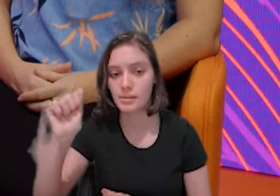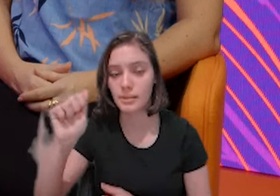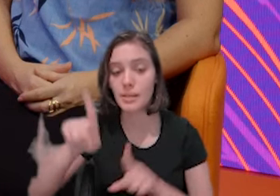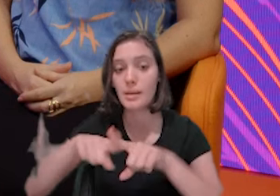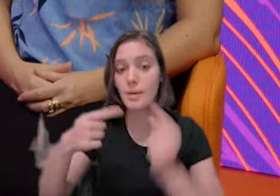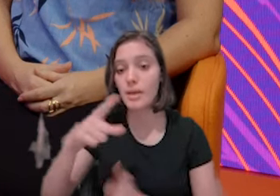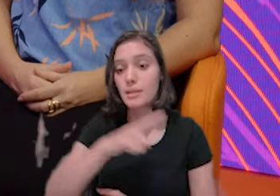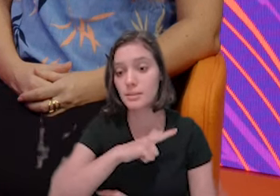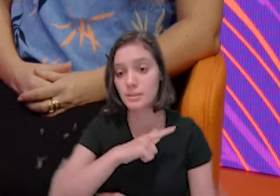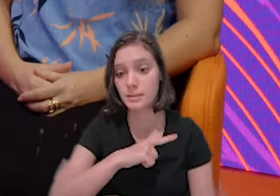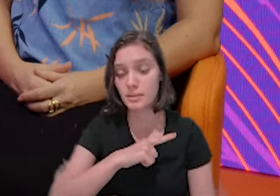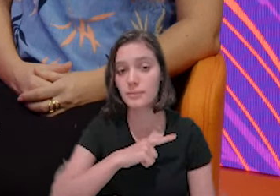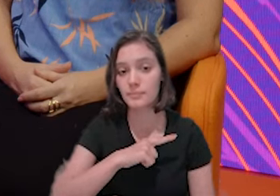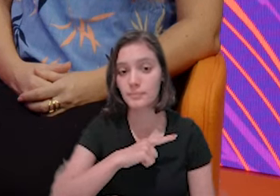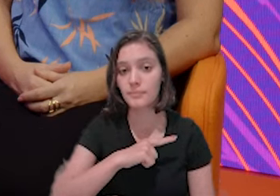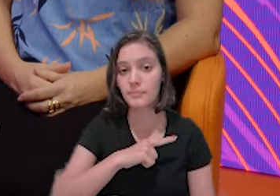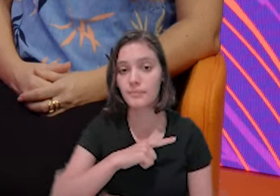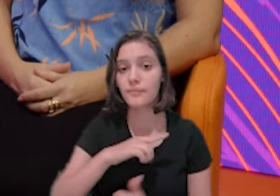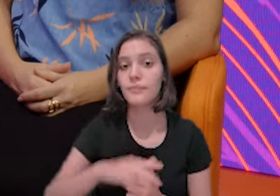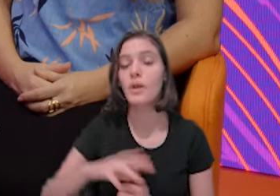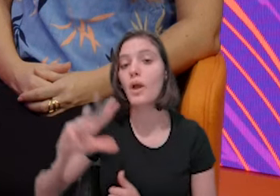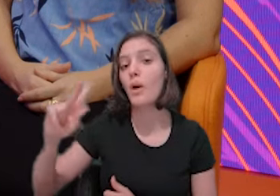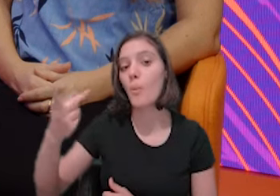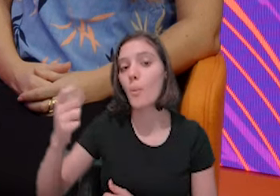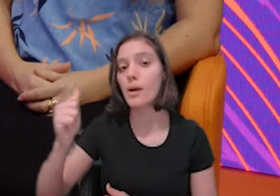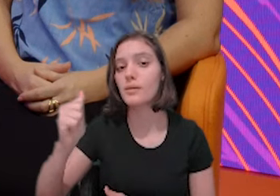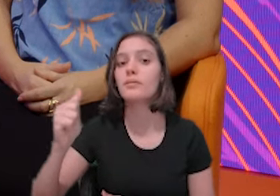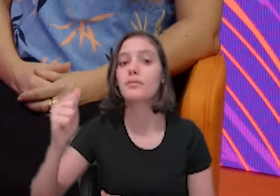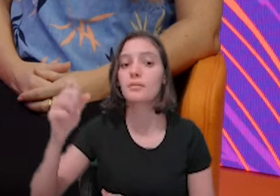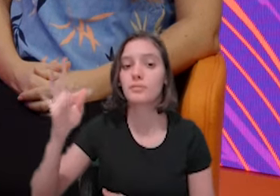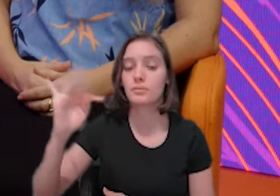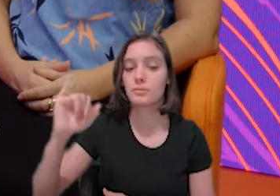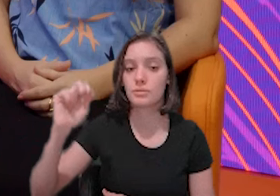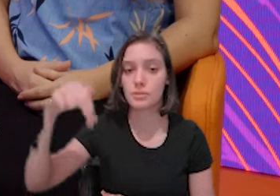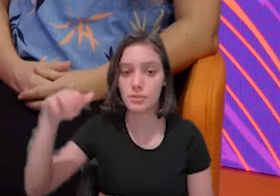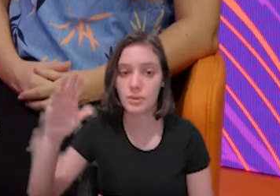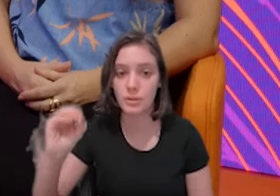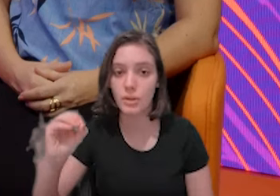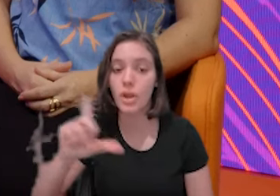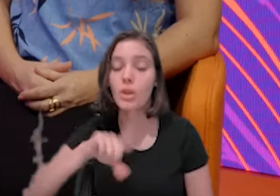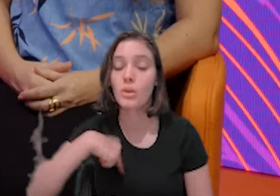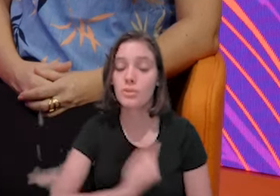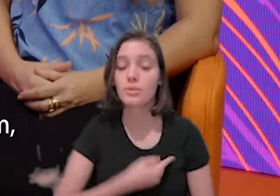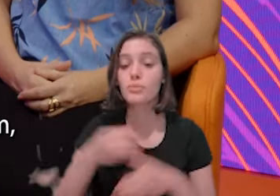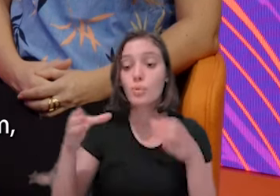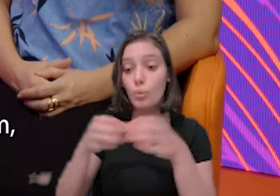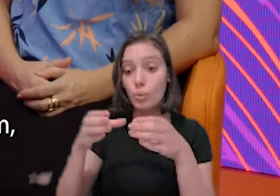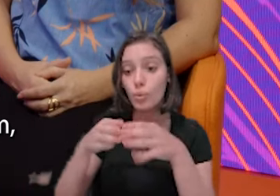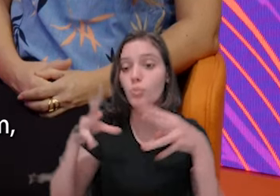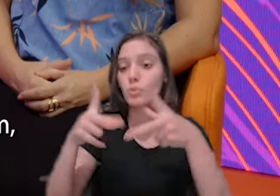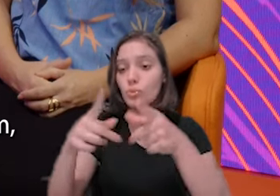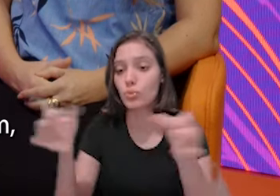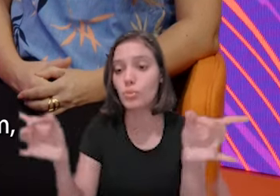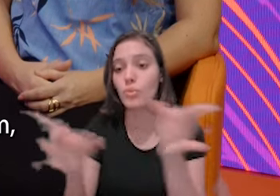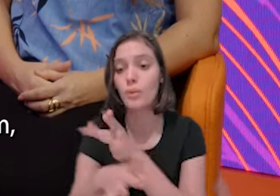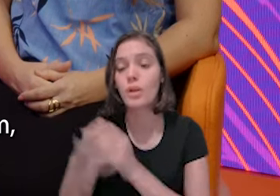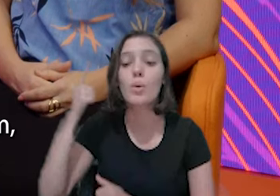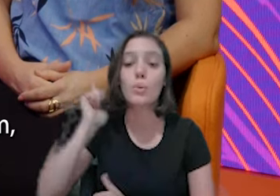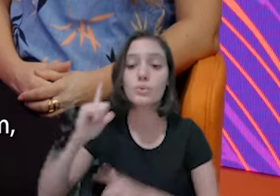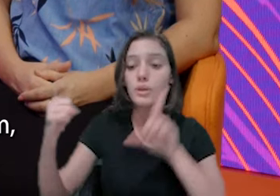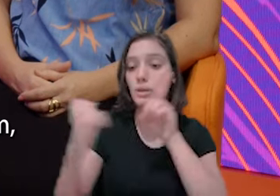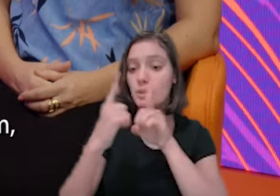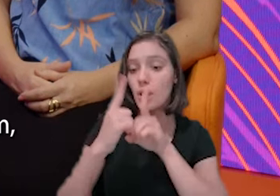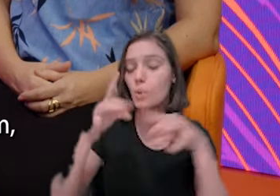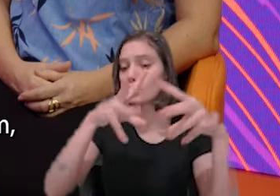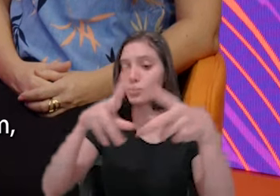equipe inteira para conseguir atendê-los, o pessoal inteiro, de forma geral mesmo. Então, na parte